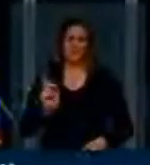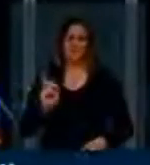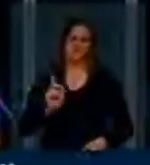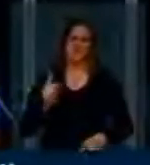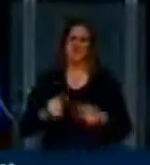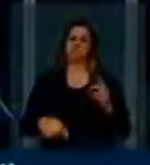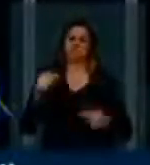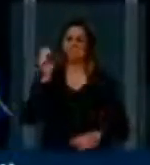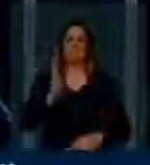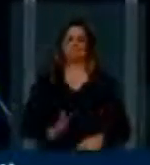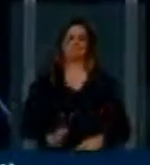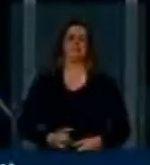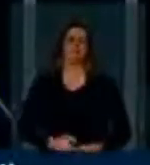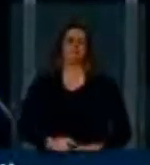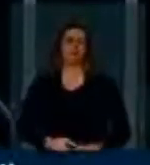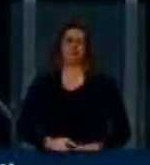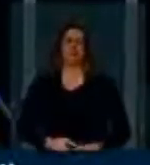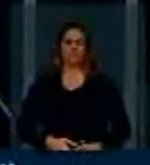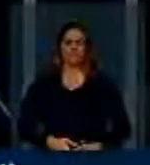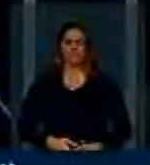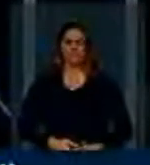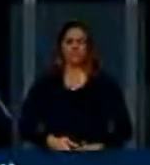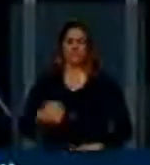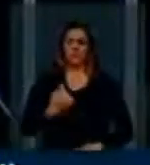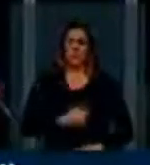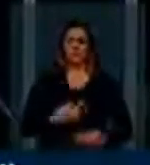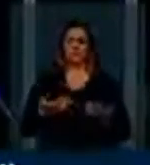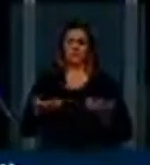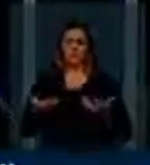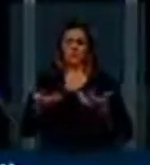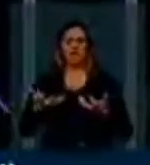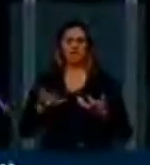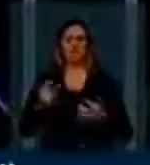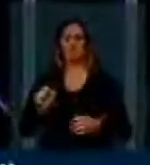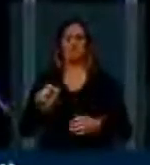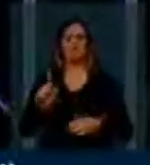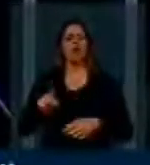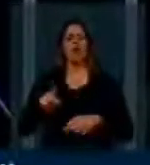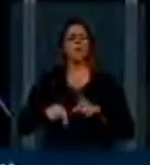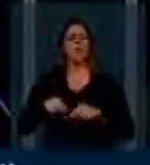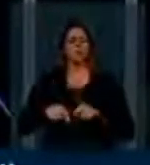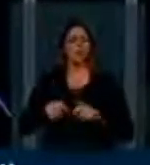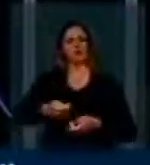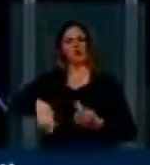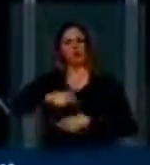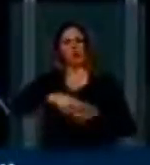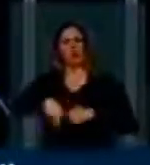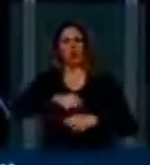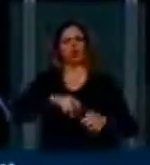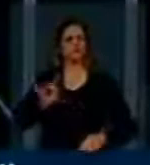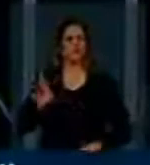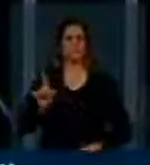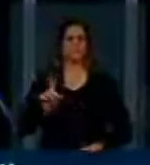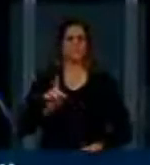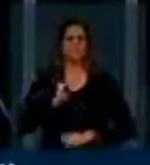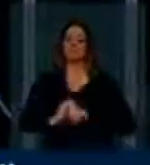brasileiras. A internet que nós queremos não é um produto de mercado, é uma ferramenta importante para o